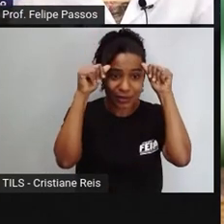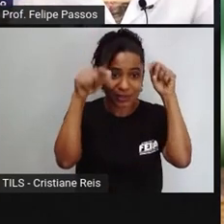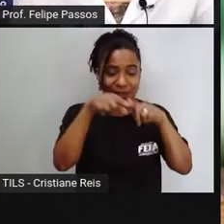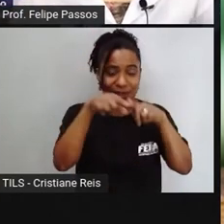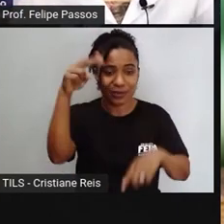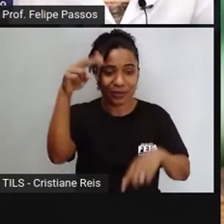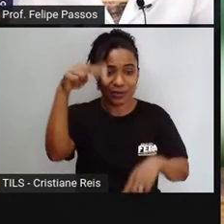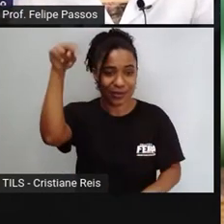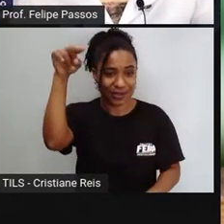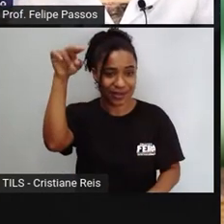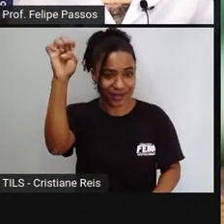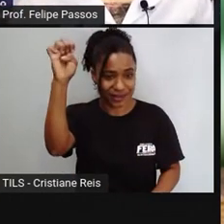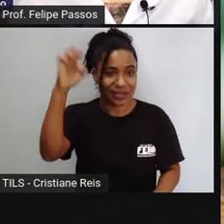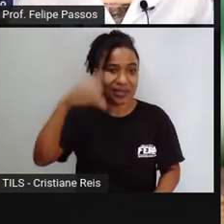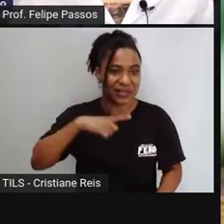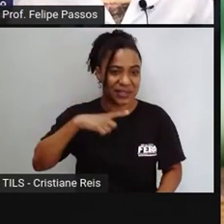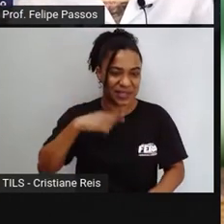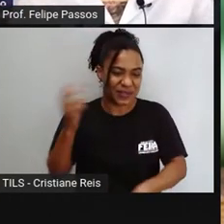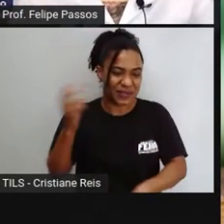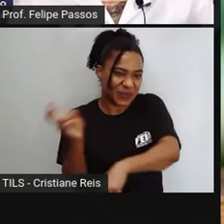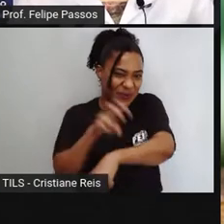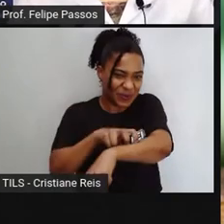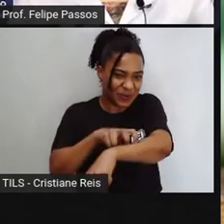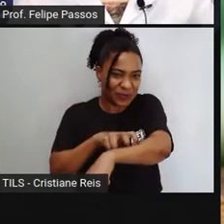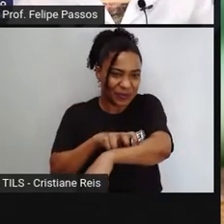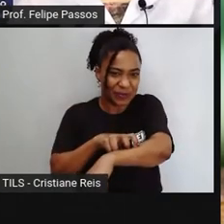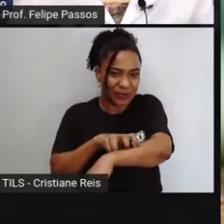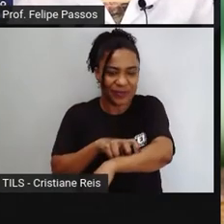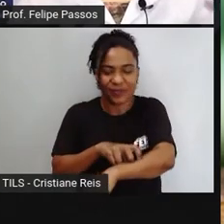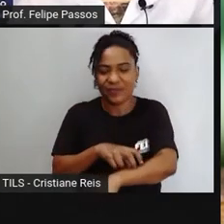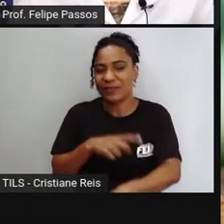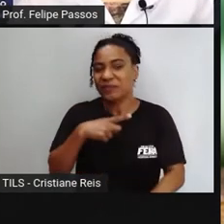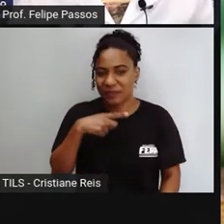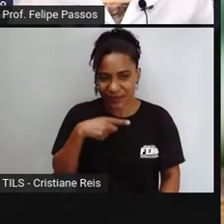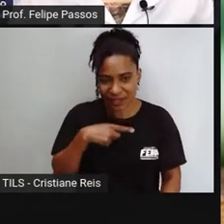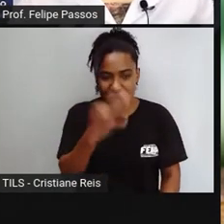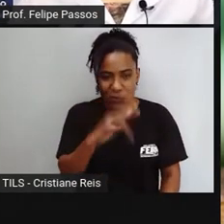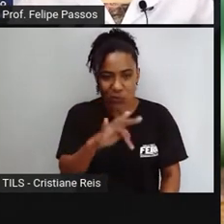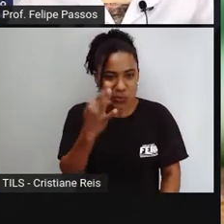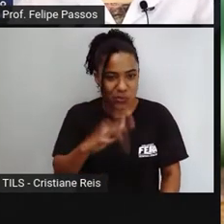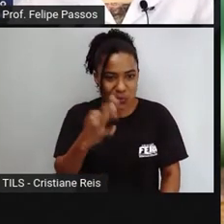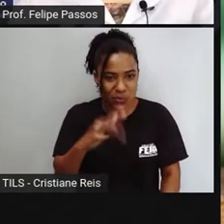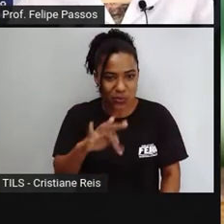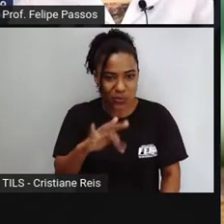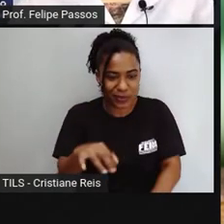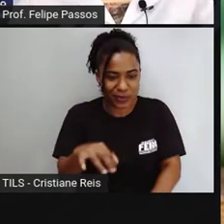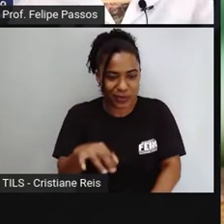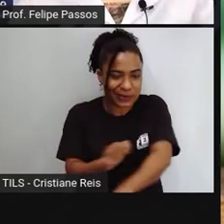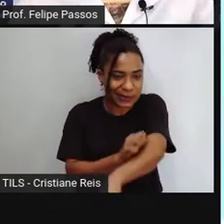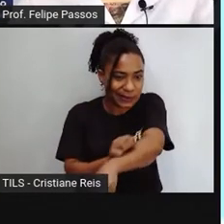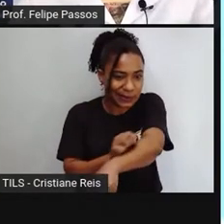A substância produzida por ela dá muita dor quando ela pica e muita coceira também.